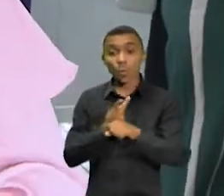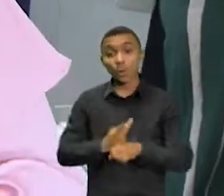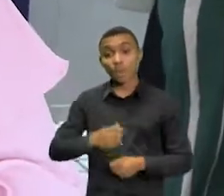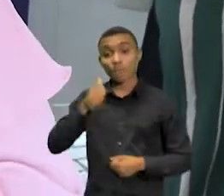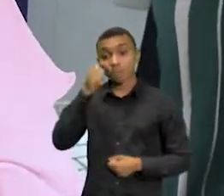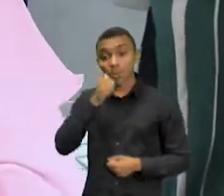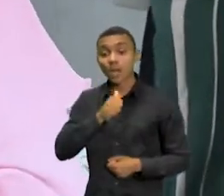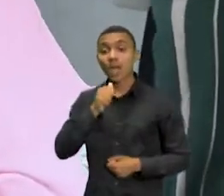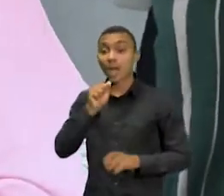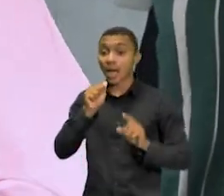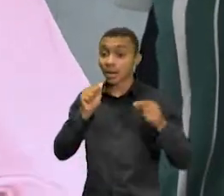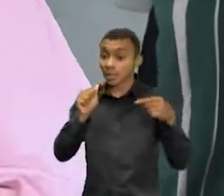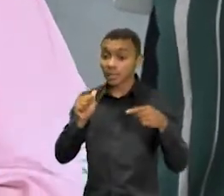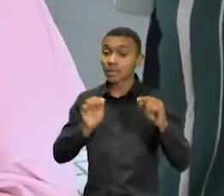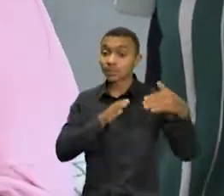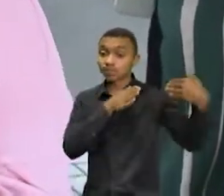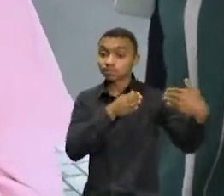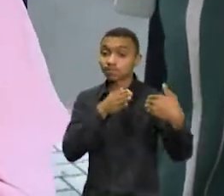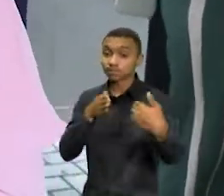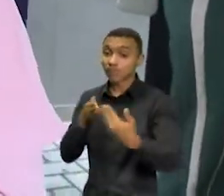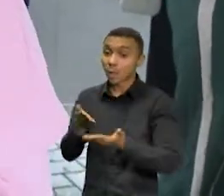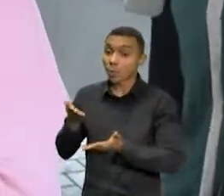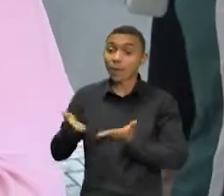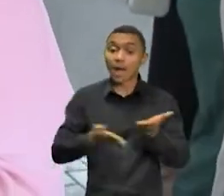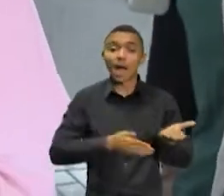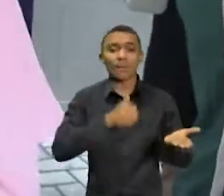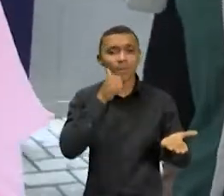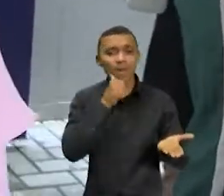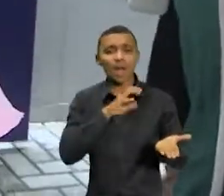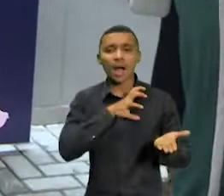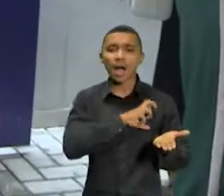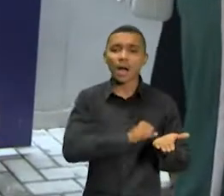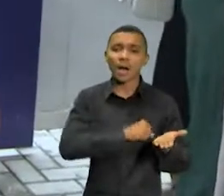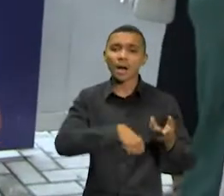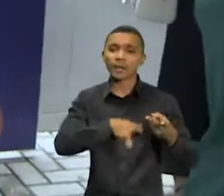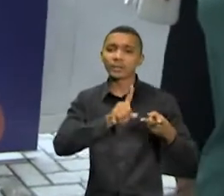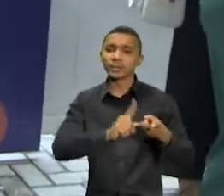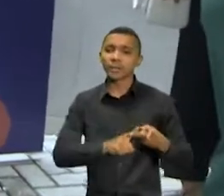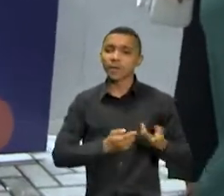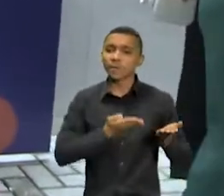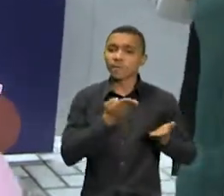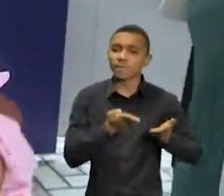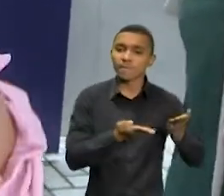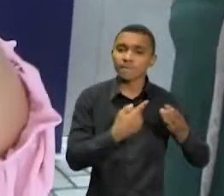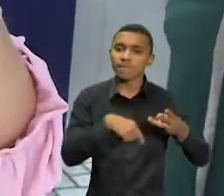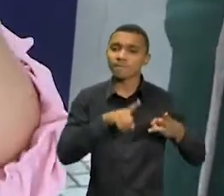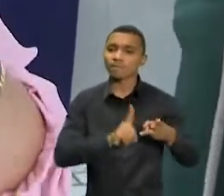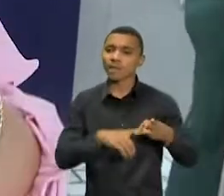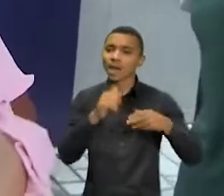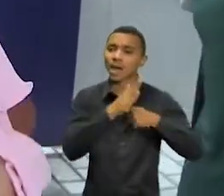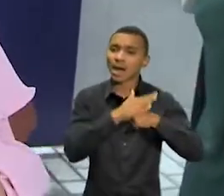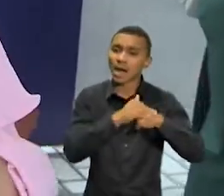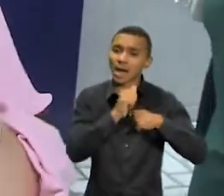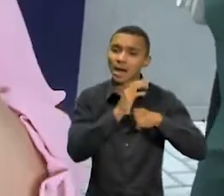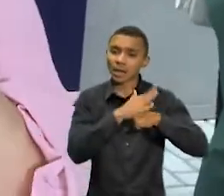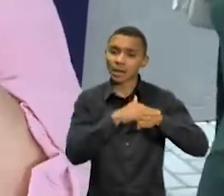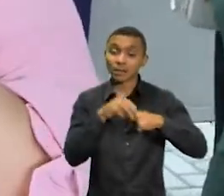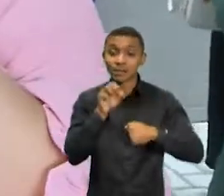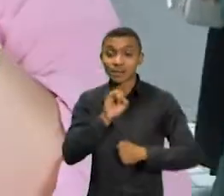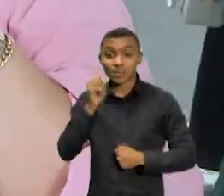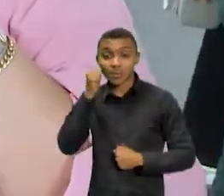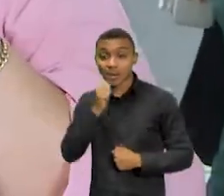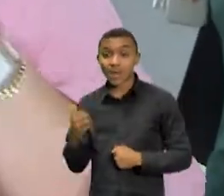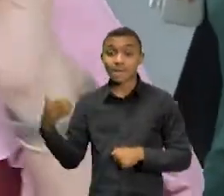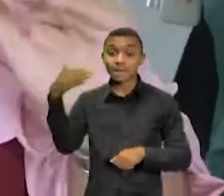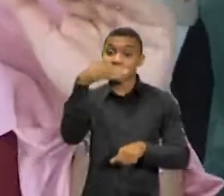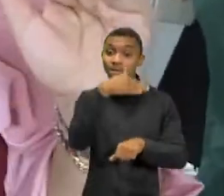as mulheres com muito mais amor, com muito mais cuidado, com muito mais zelo, onde elas vão chegar aqui e